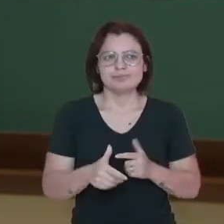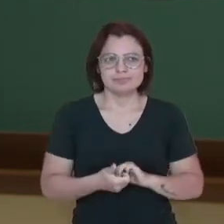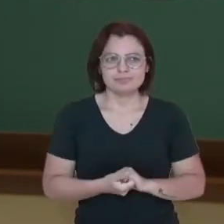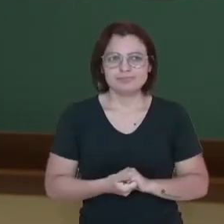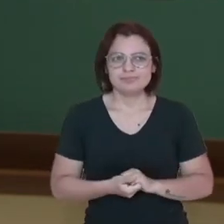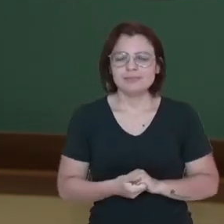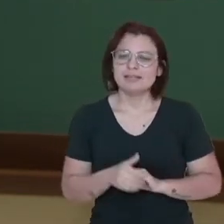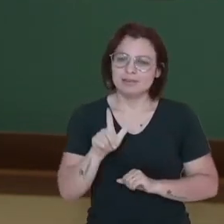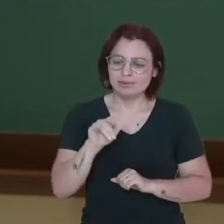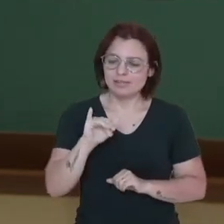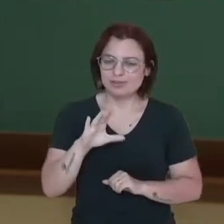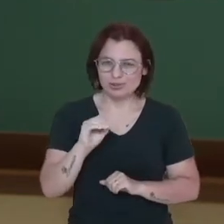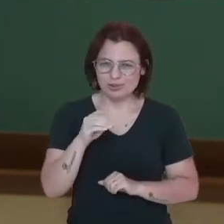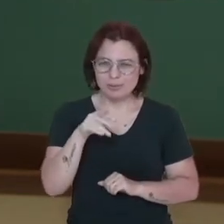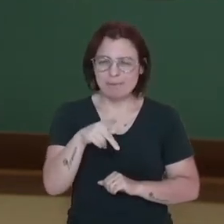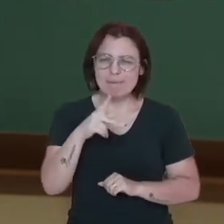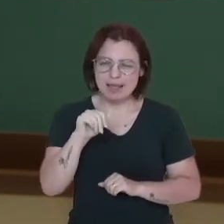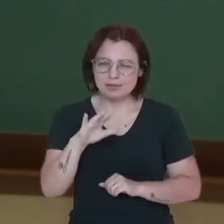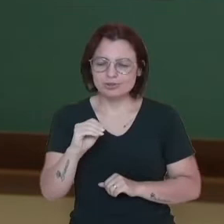simplesmente desperdiçado.